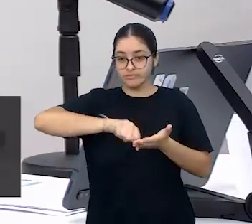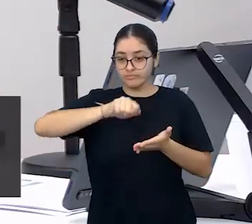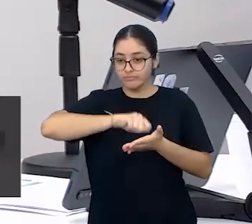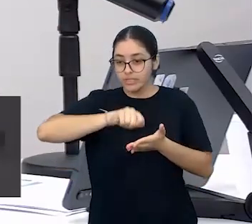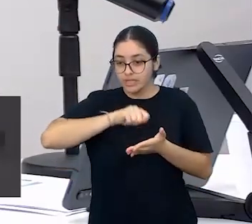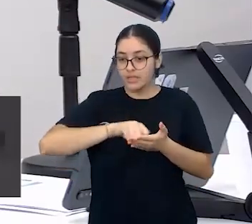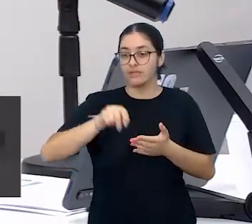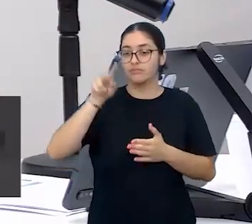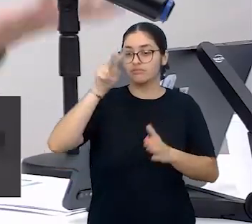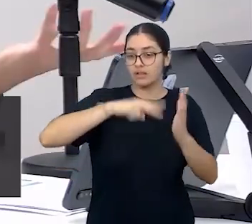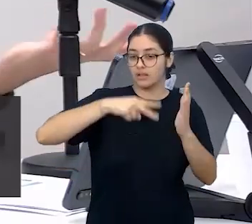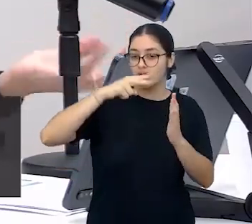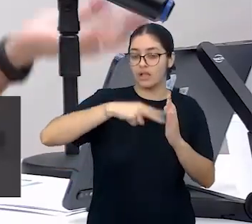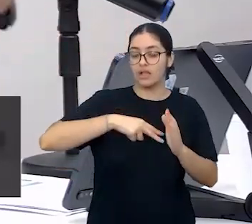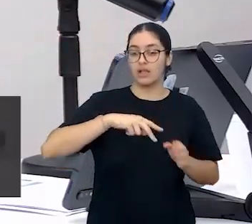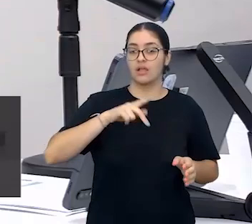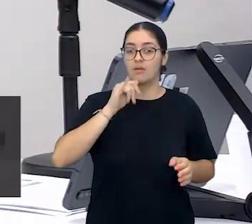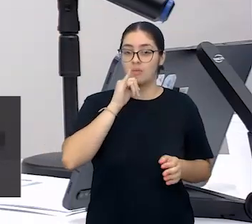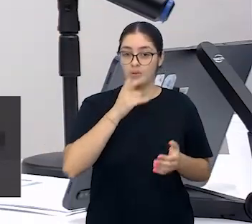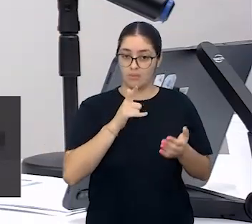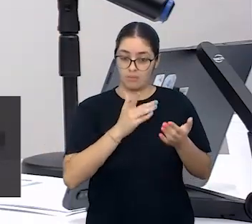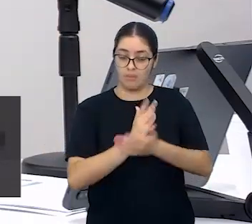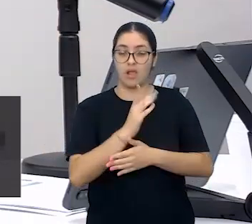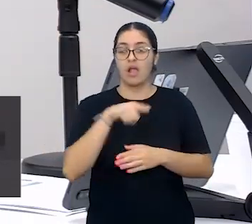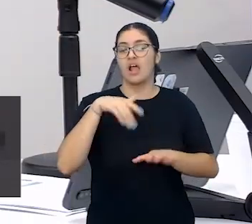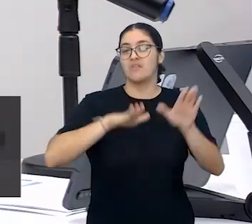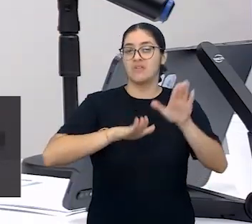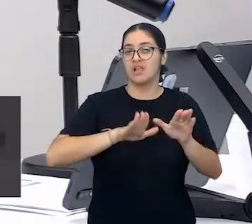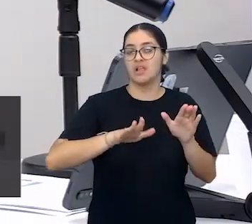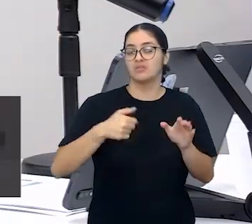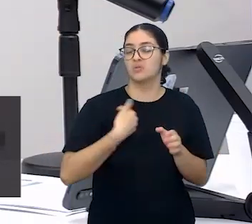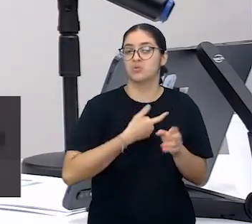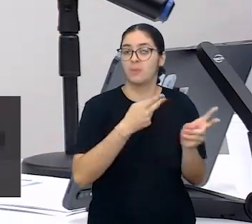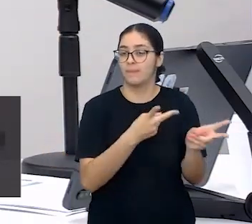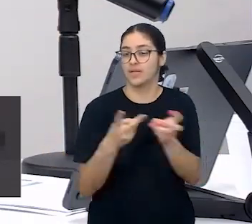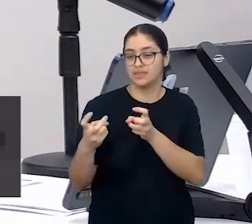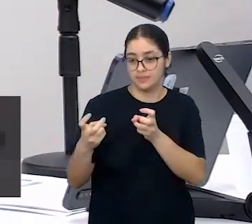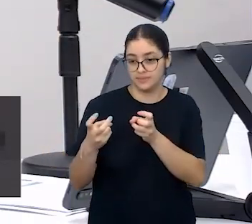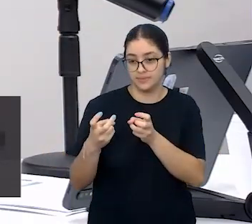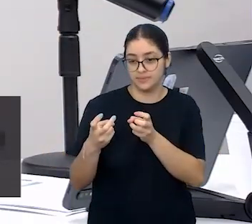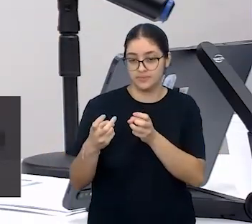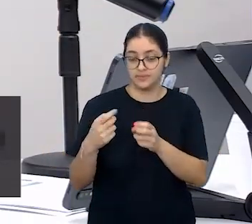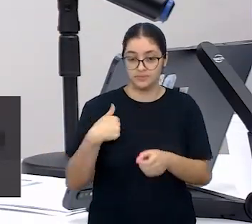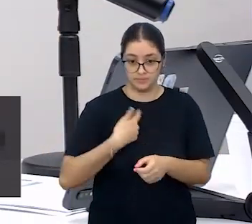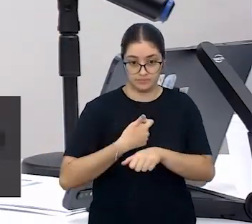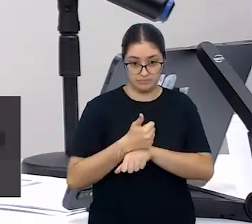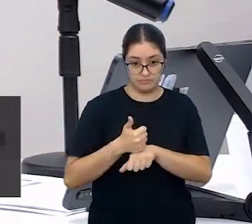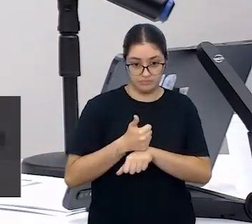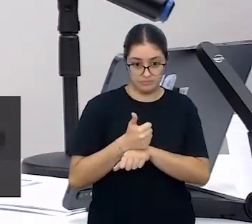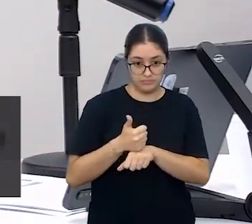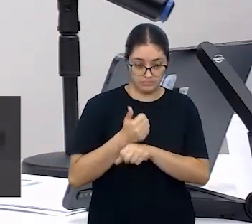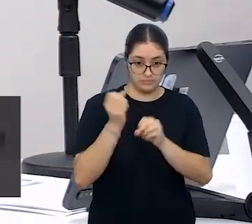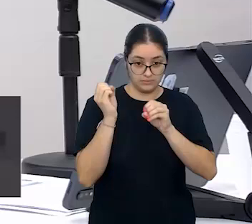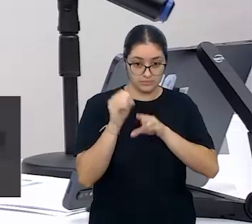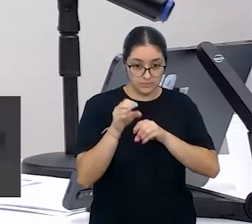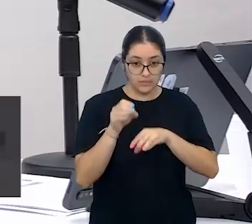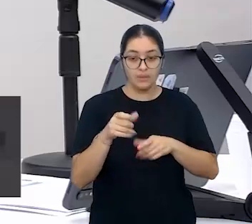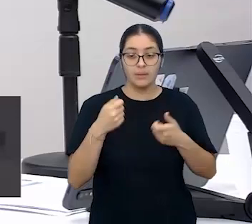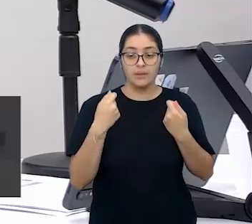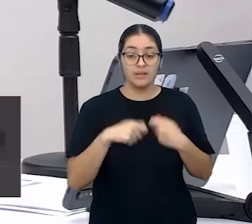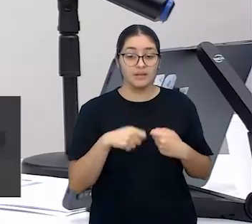passou, nem sempre ela percebeu, nem sempre os nossos estudantes se percebem disso. Nós, como profissionais da educação, temos,